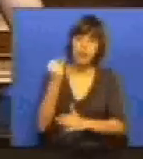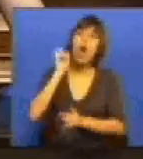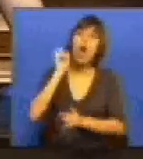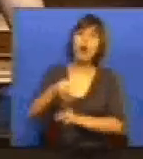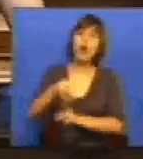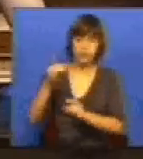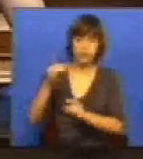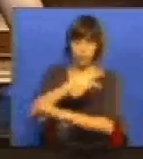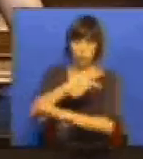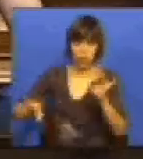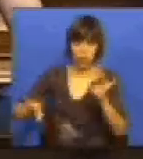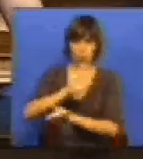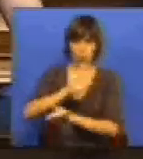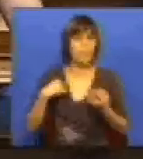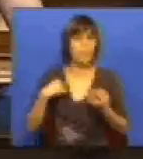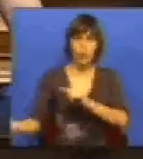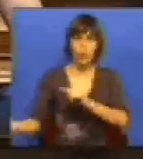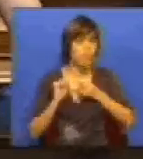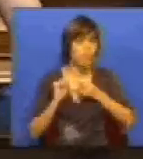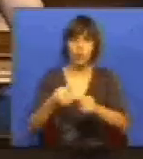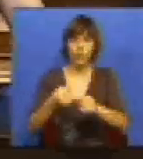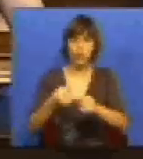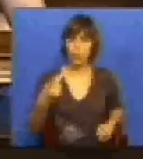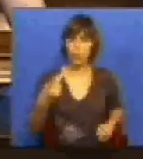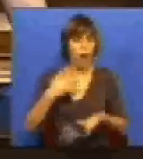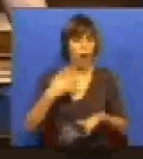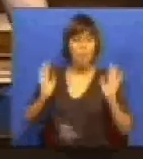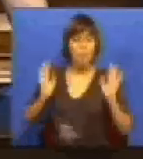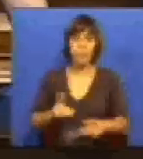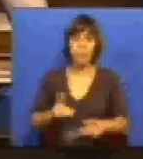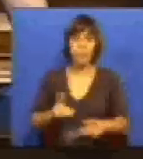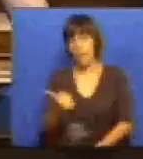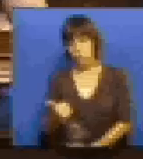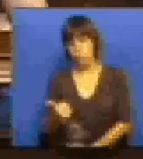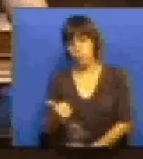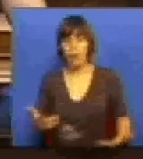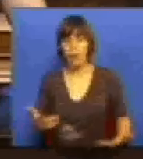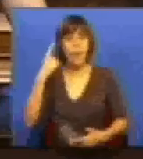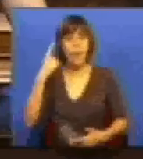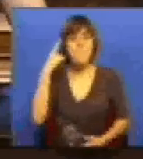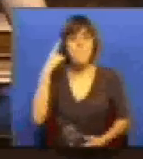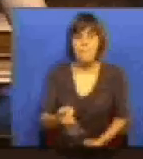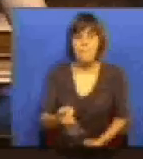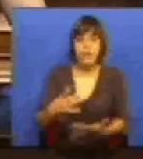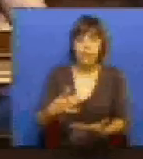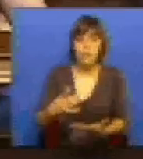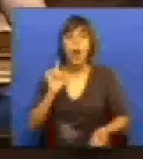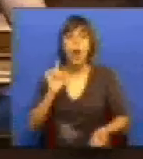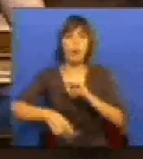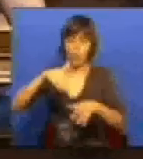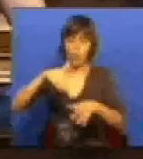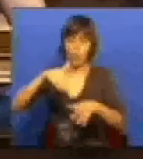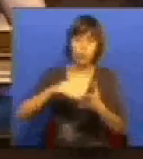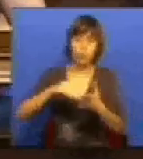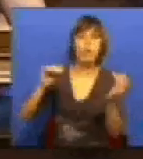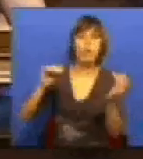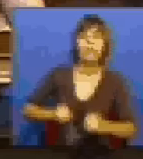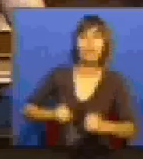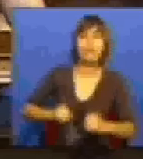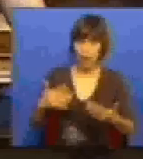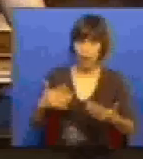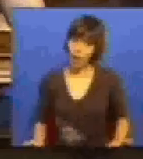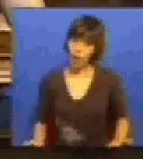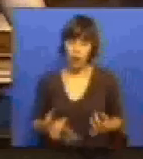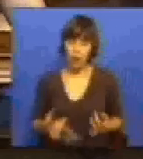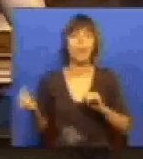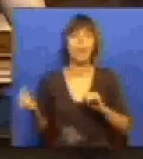Europeia. Eu não vou discutir com o Sr. Ministro a bondade ou a maldade daquilo que é o conteúdo do tratado que está agora